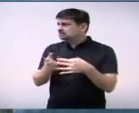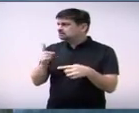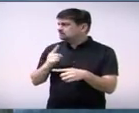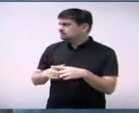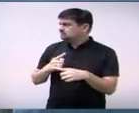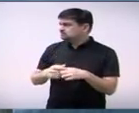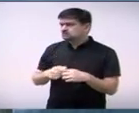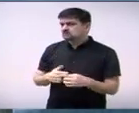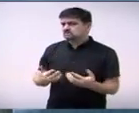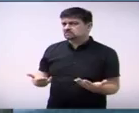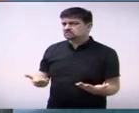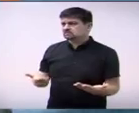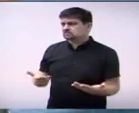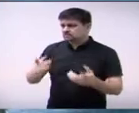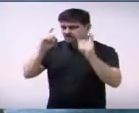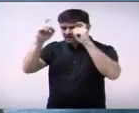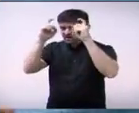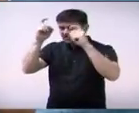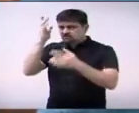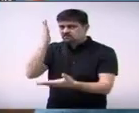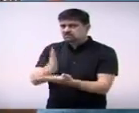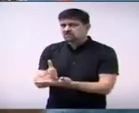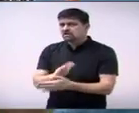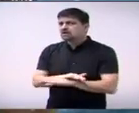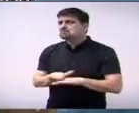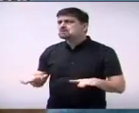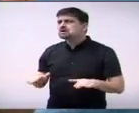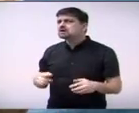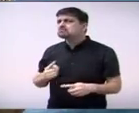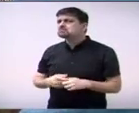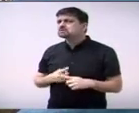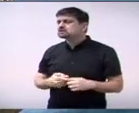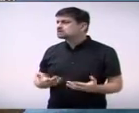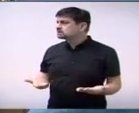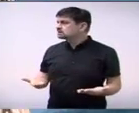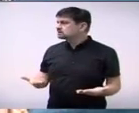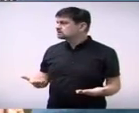relevante o começa a segunda parte